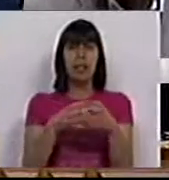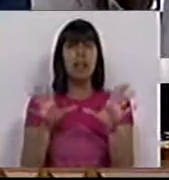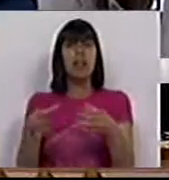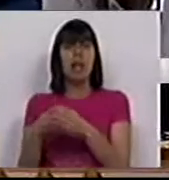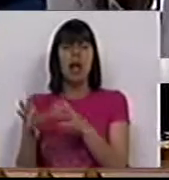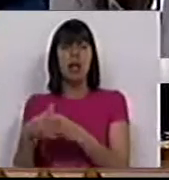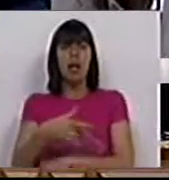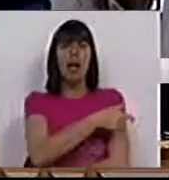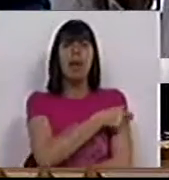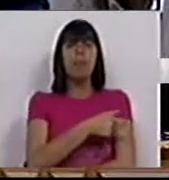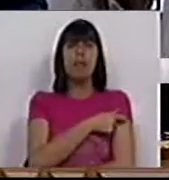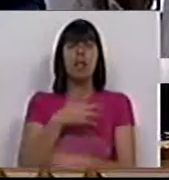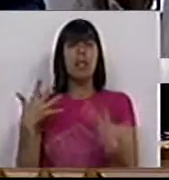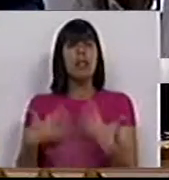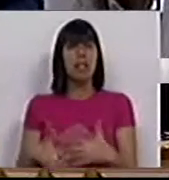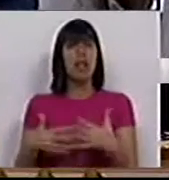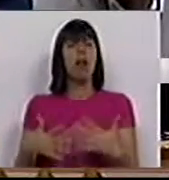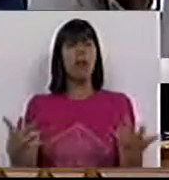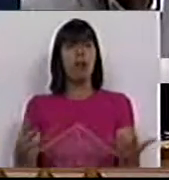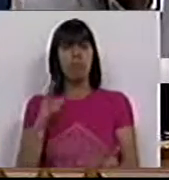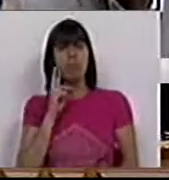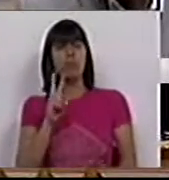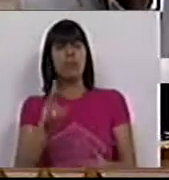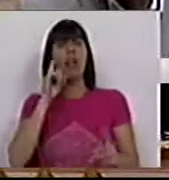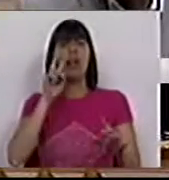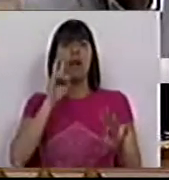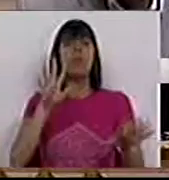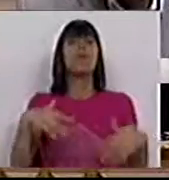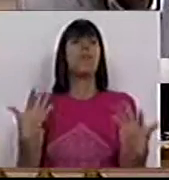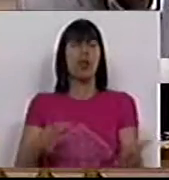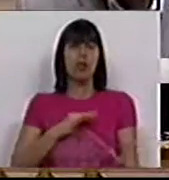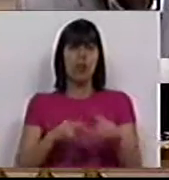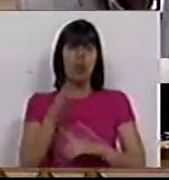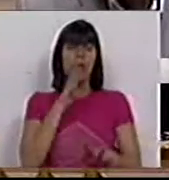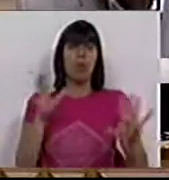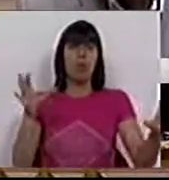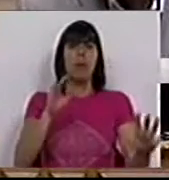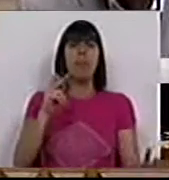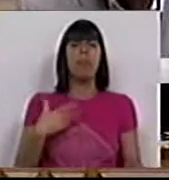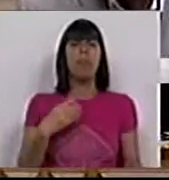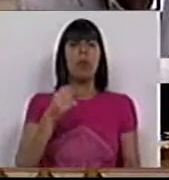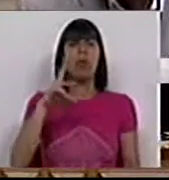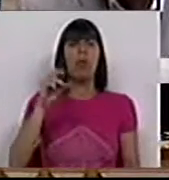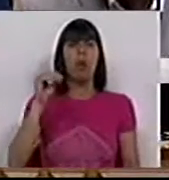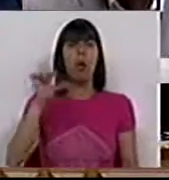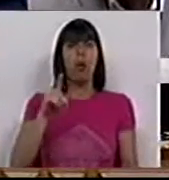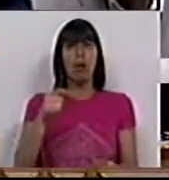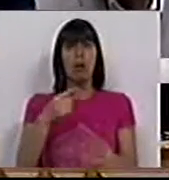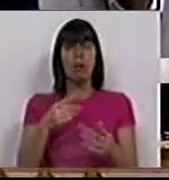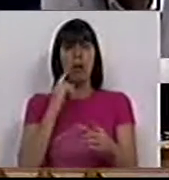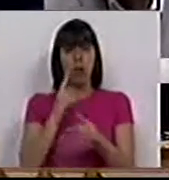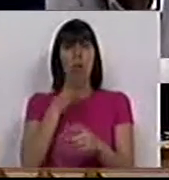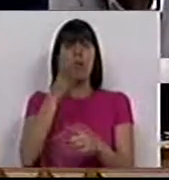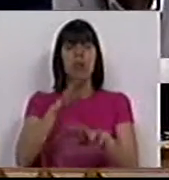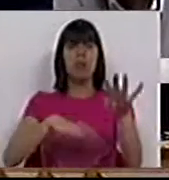seja, um representante sindical, quem o viu e quem o vê, Sr. Deputado Pedro Roque, desdisse